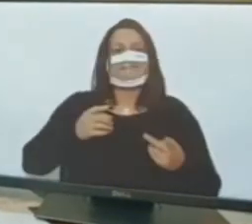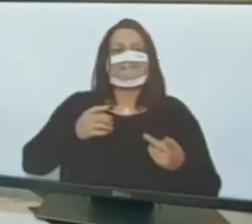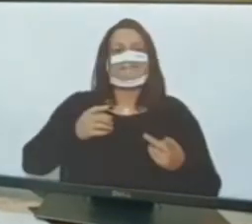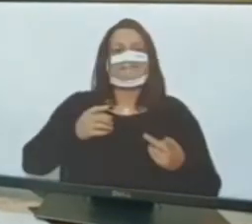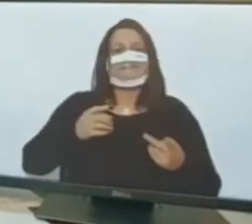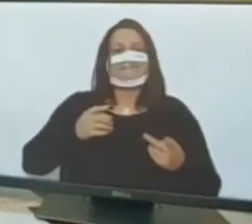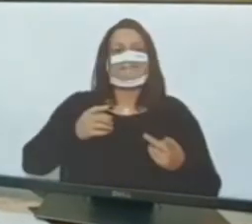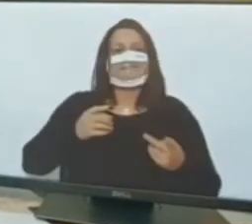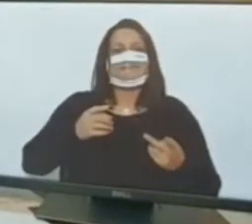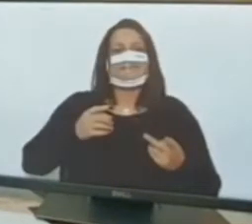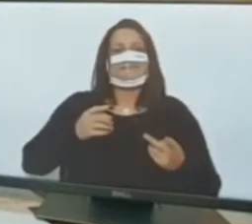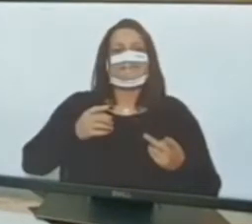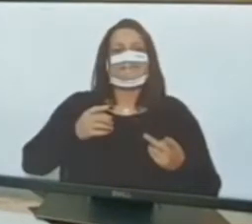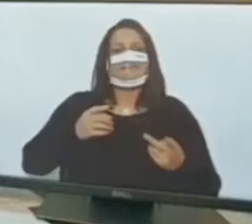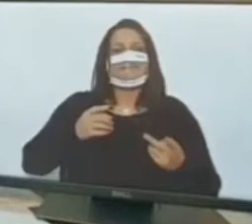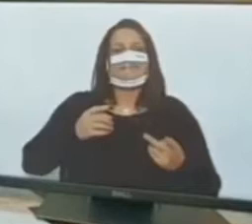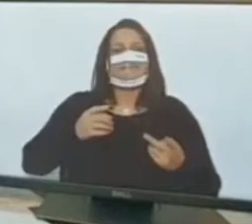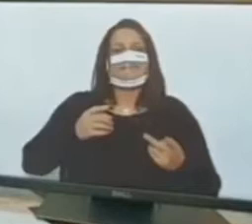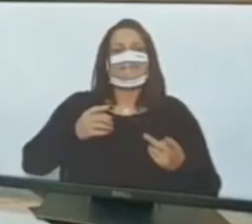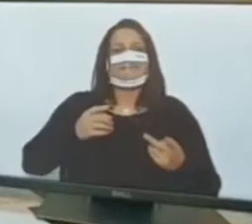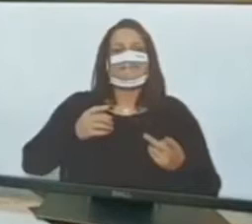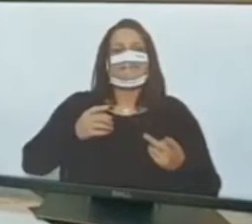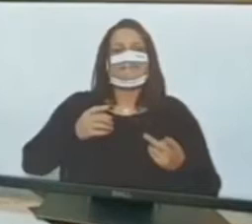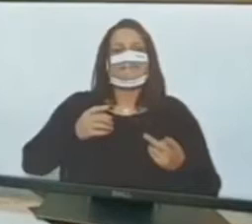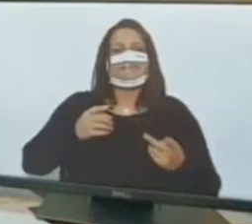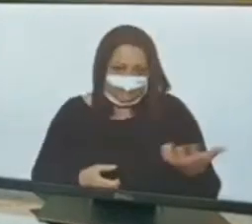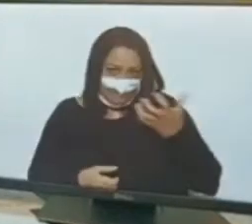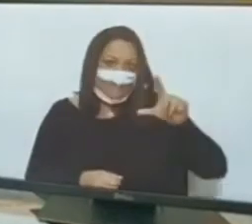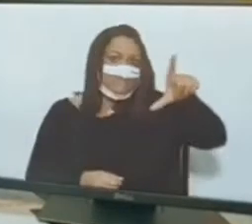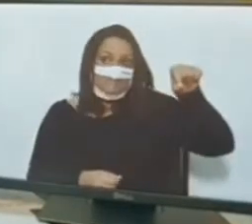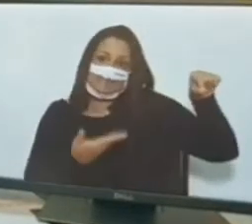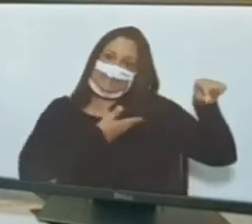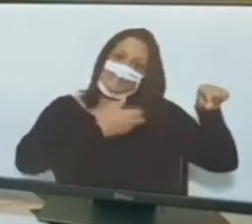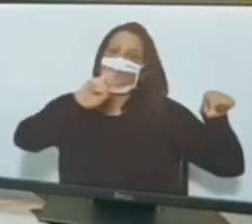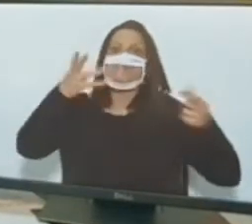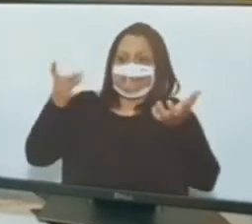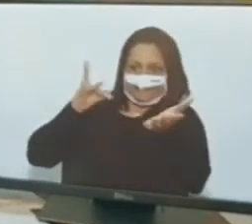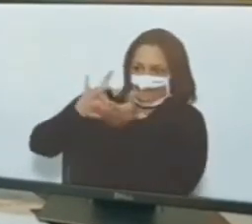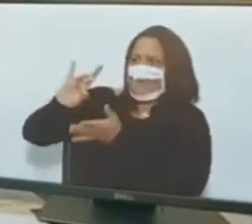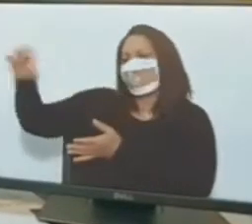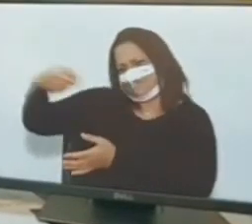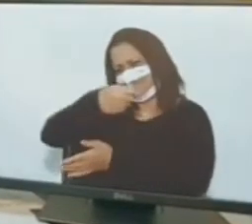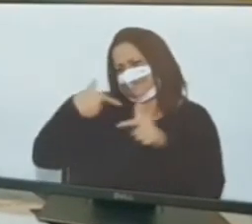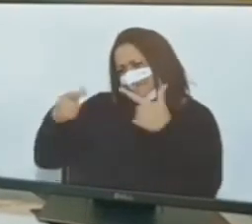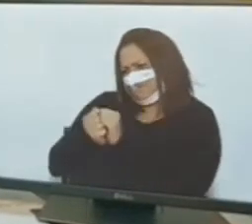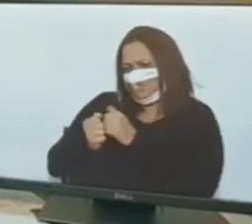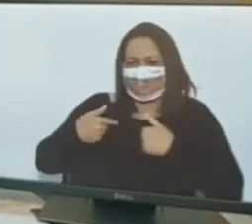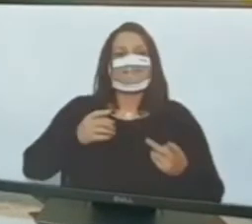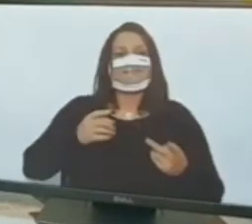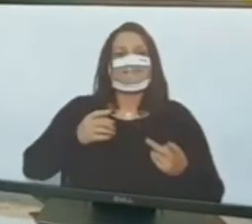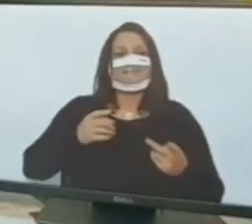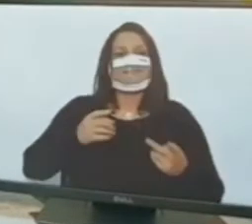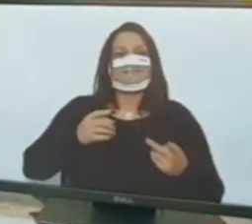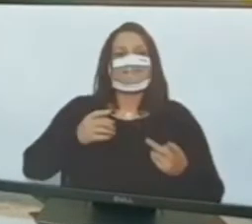Me coloquei lá. Também por ser um amigo sim. Ou quem quer que eu parte inimigo lá. E devagar, né? Ele tinha uma experiência. Fez antes da sua